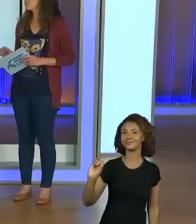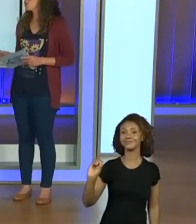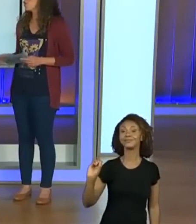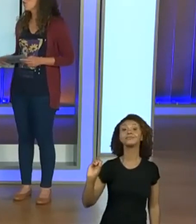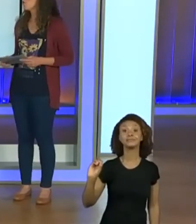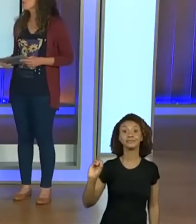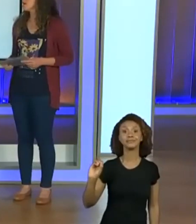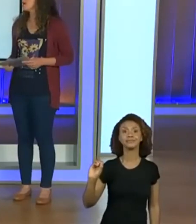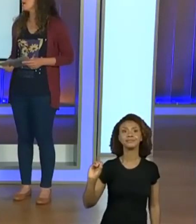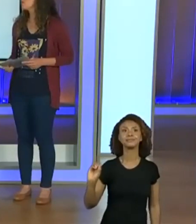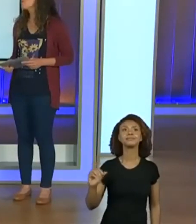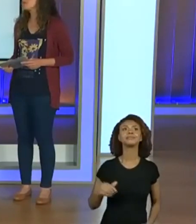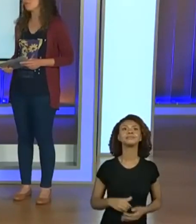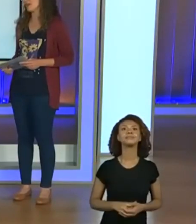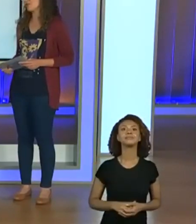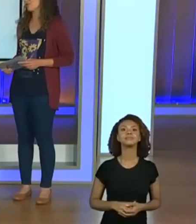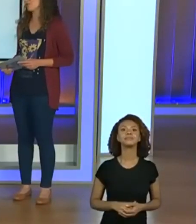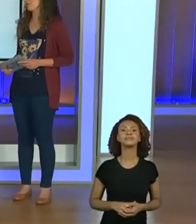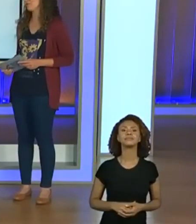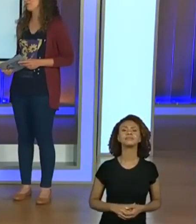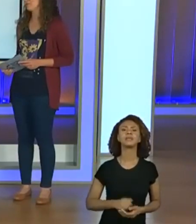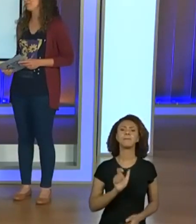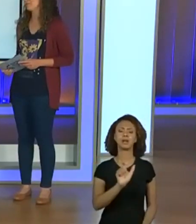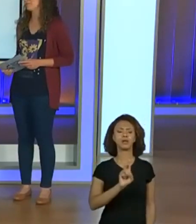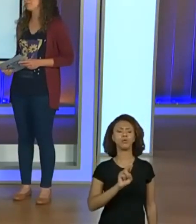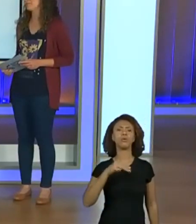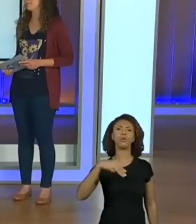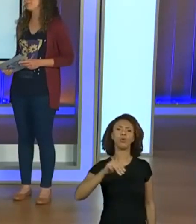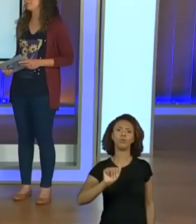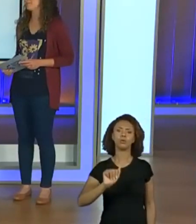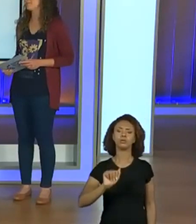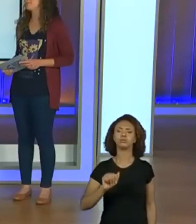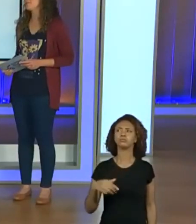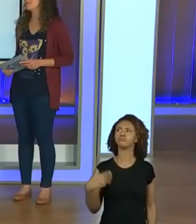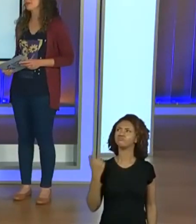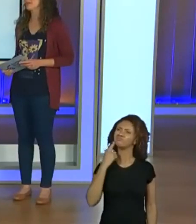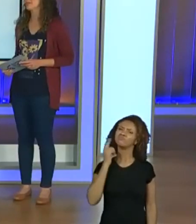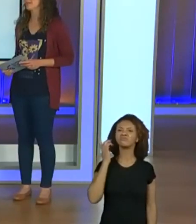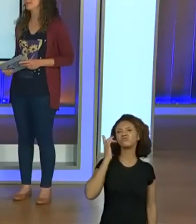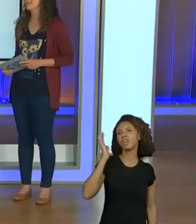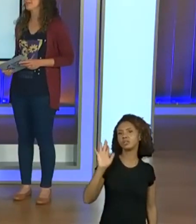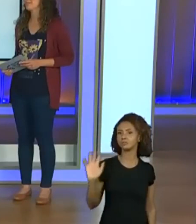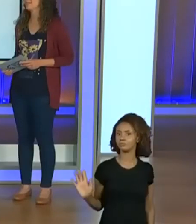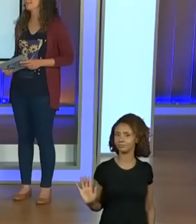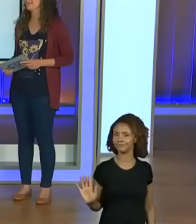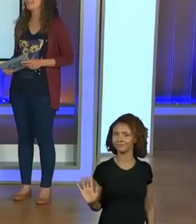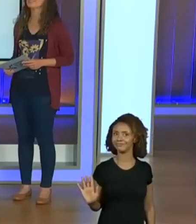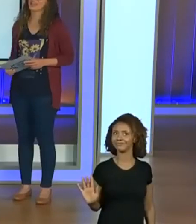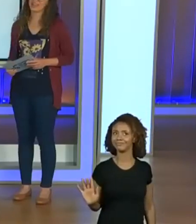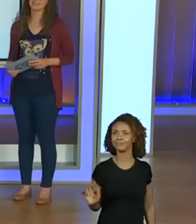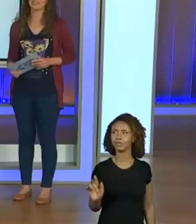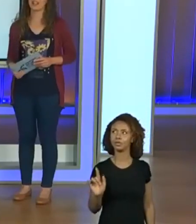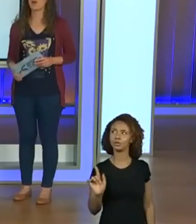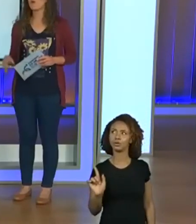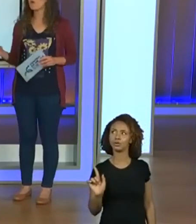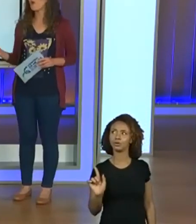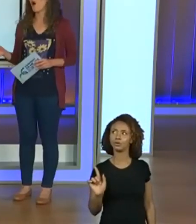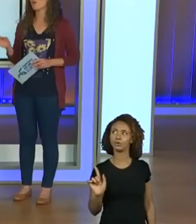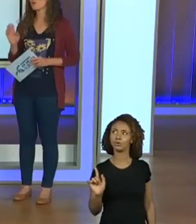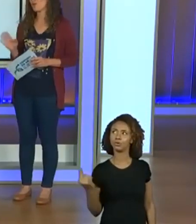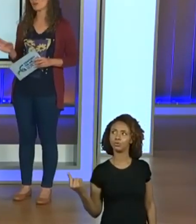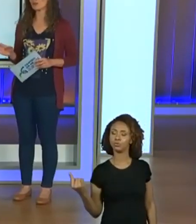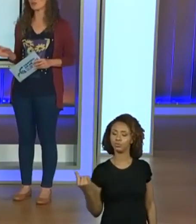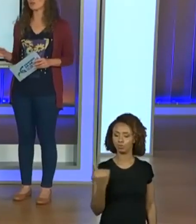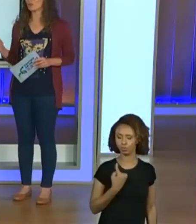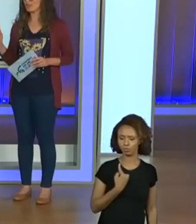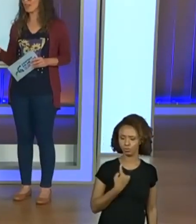Trago. Uma. Uma é fácil. Ah, matemática, né? A gente usa. Uma. Um. Uma. É. Eu só preciso